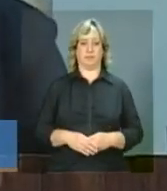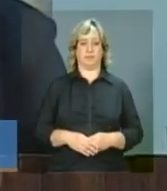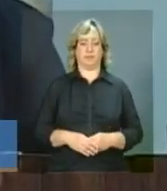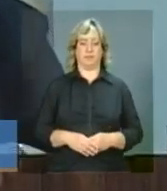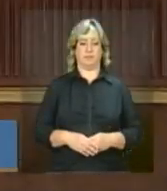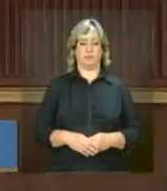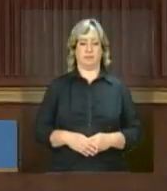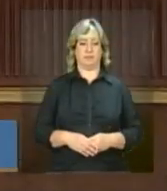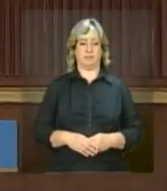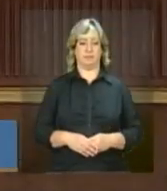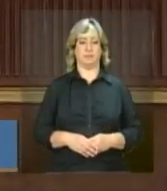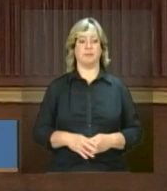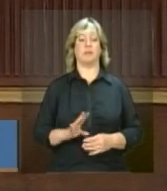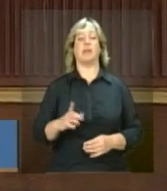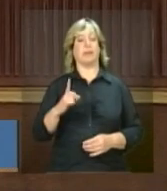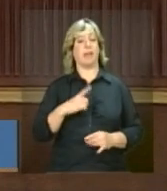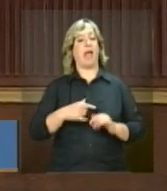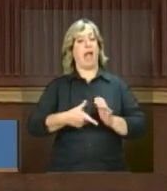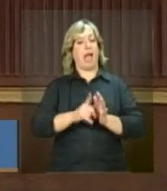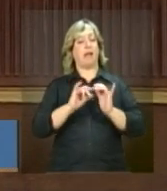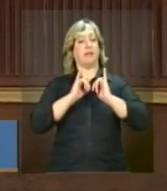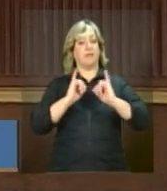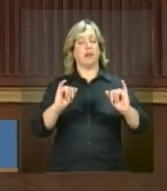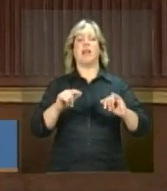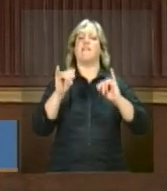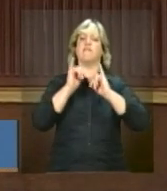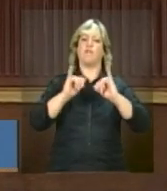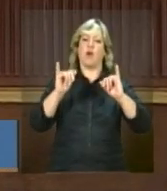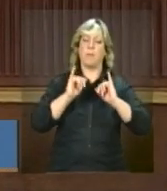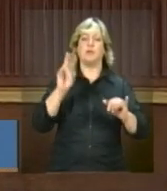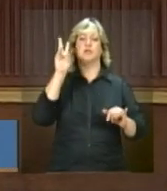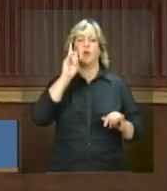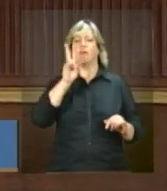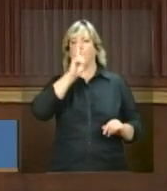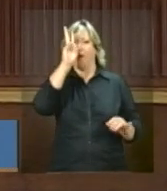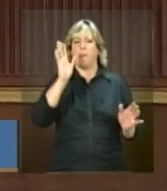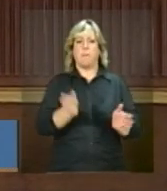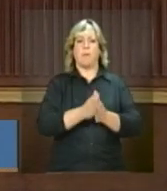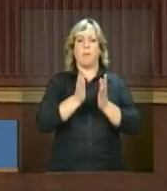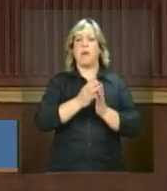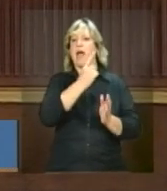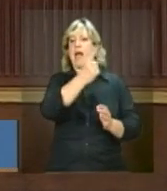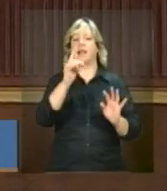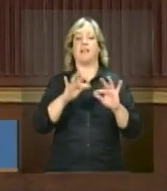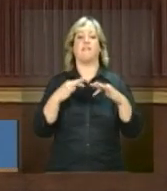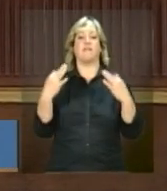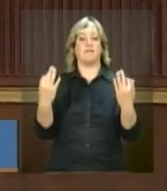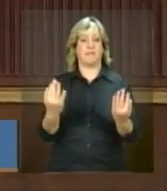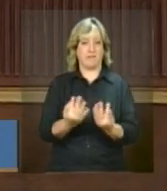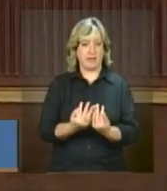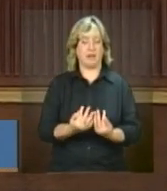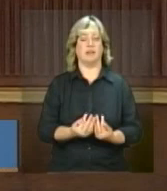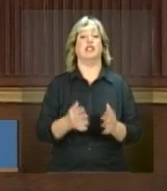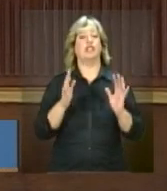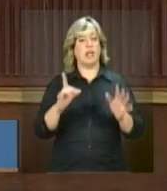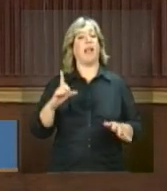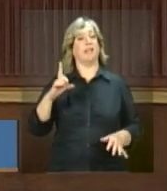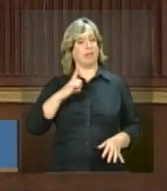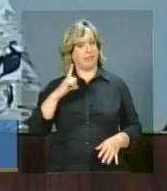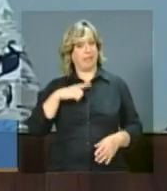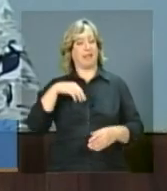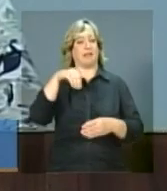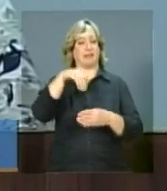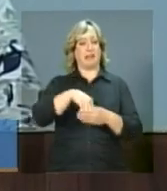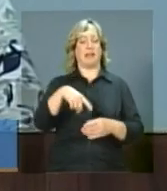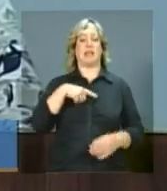Como a gente já tinha informado, os dados sobre a situação de extrema pobreza de cada uma das famílias, ele está já disponibilizado